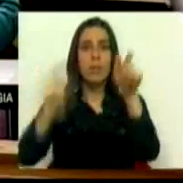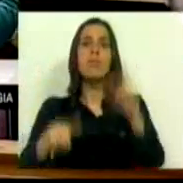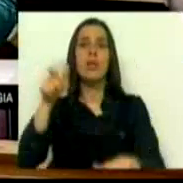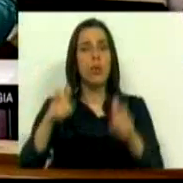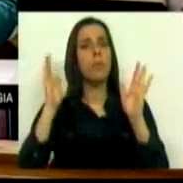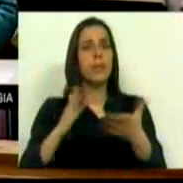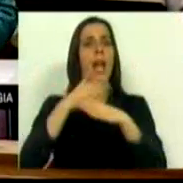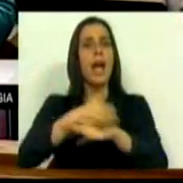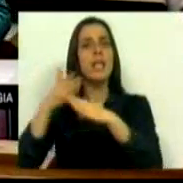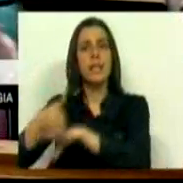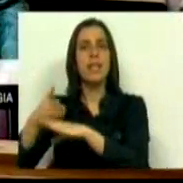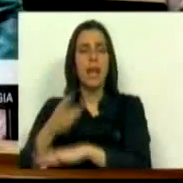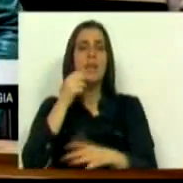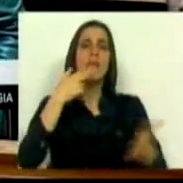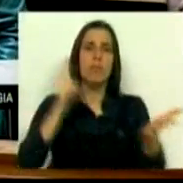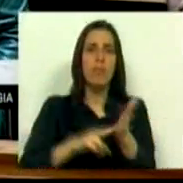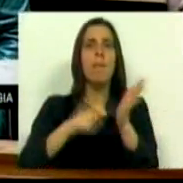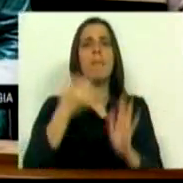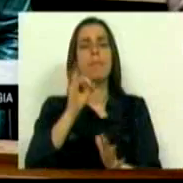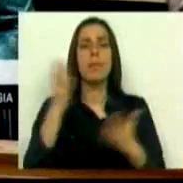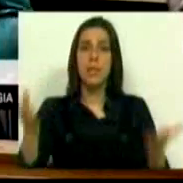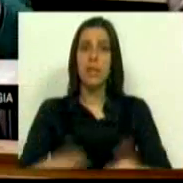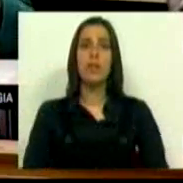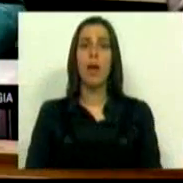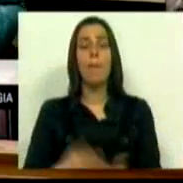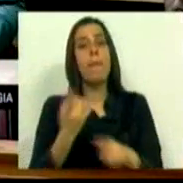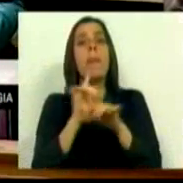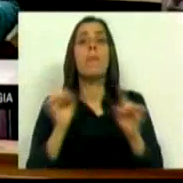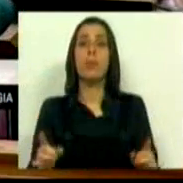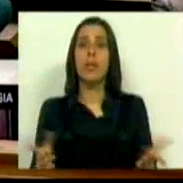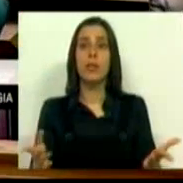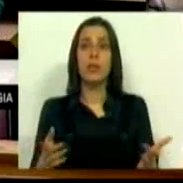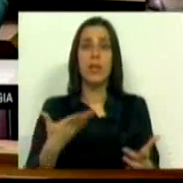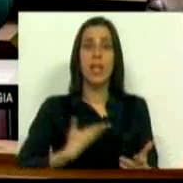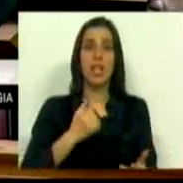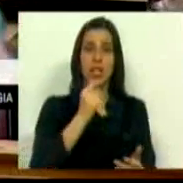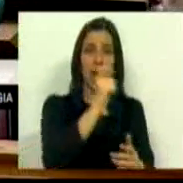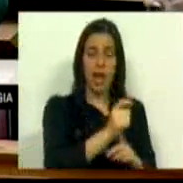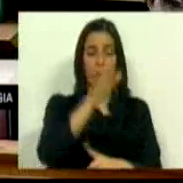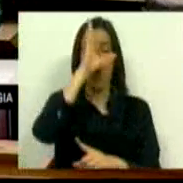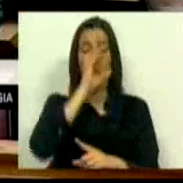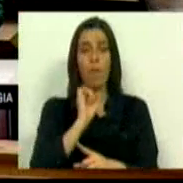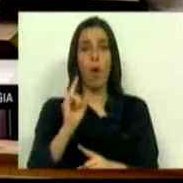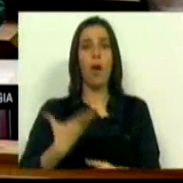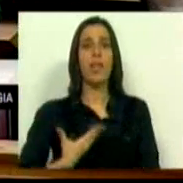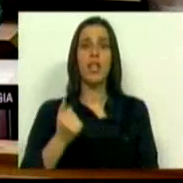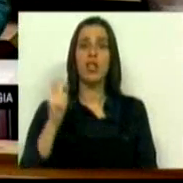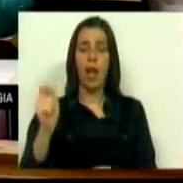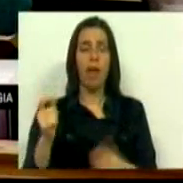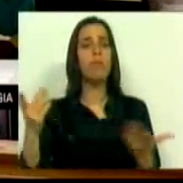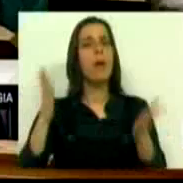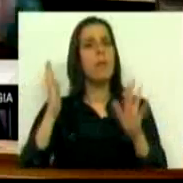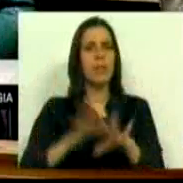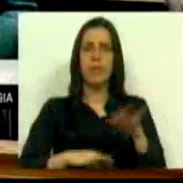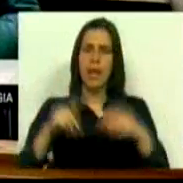consumidores e às pessoas que efetivamente necessitam delas. Por isso a DGE e o Governo através da DGE, sim senhor,